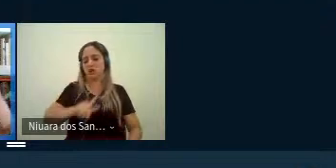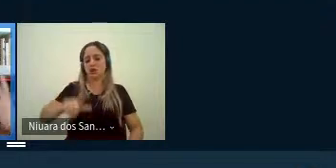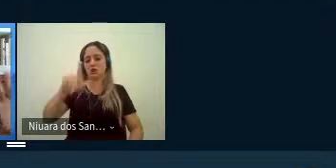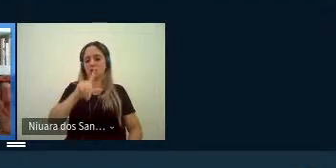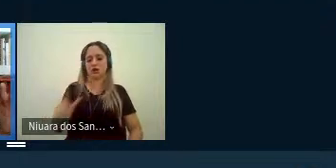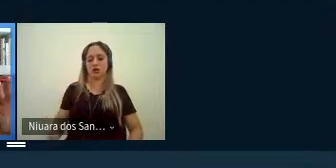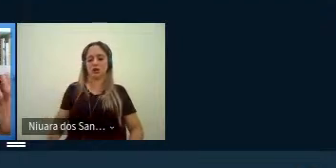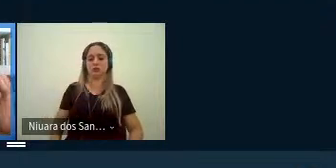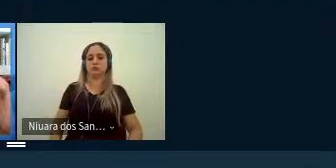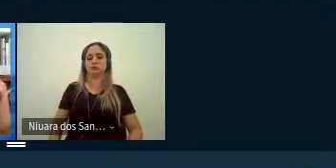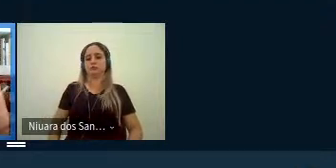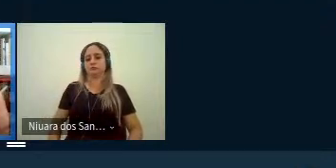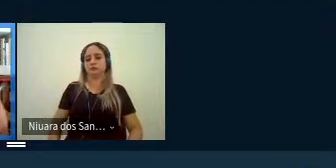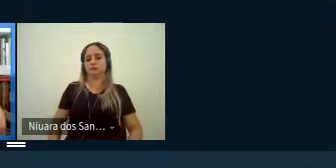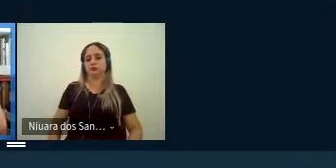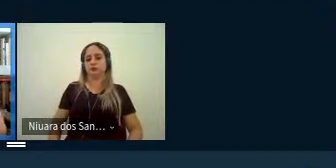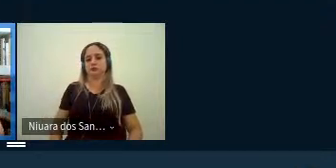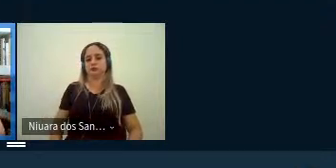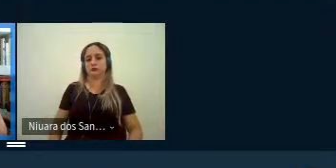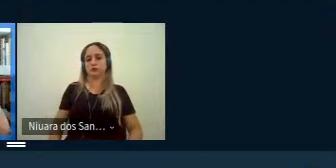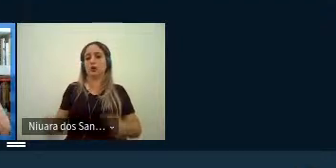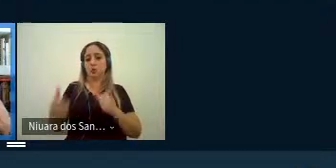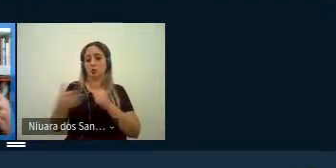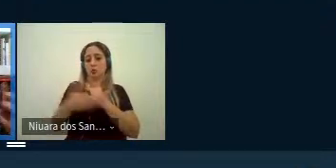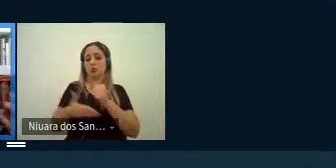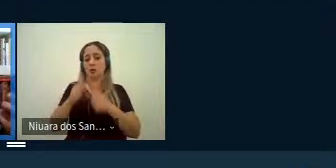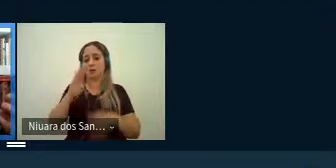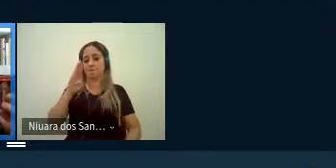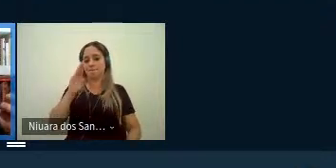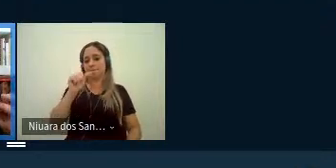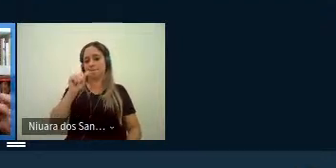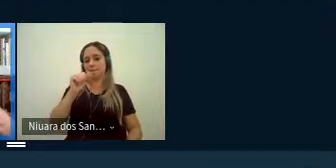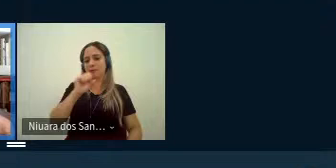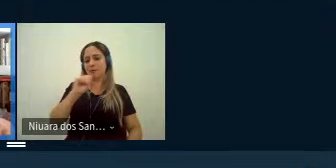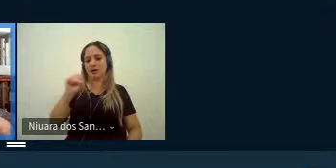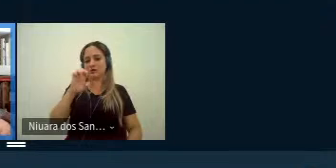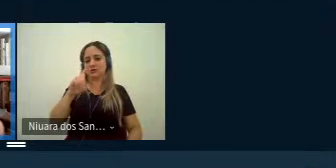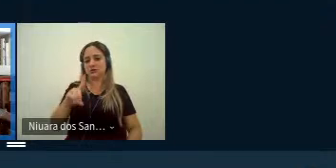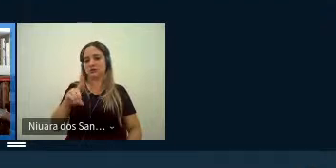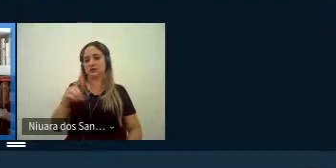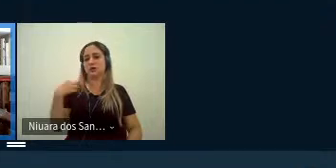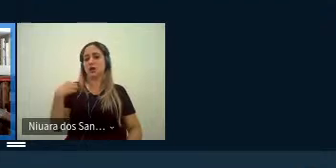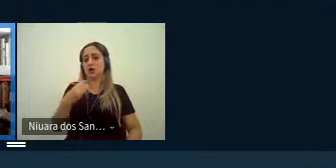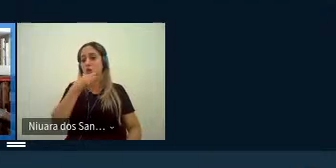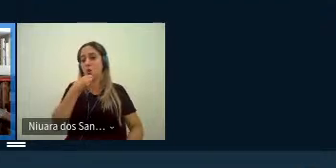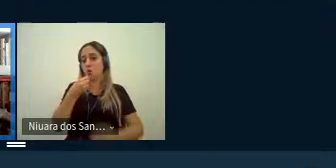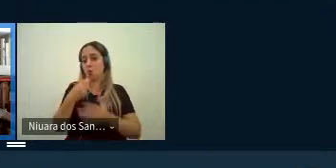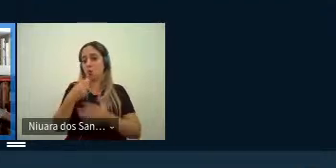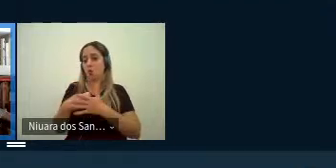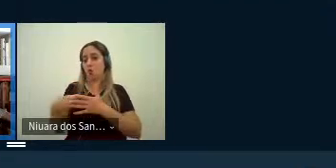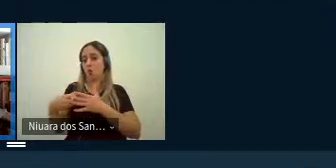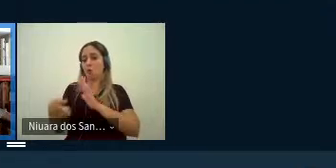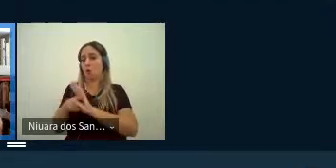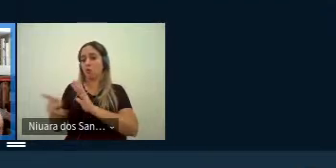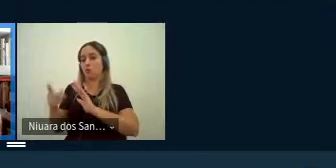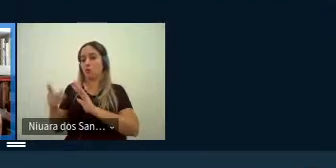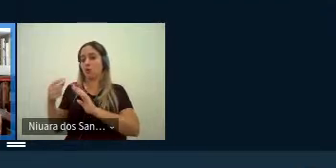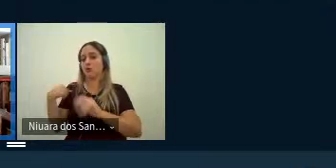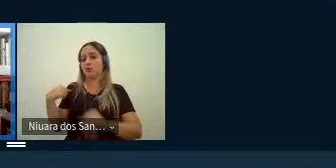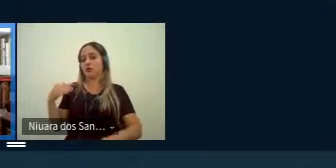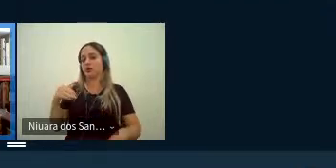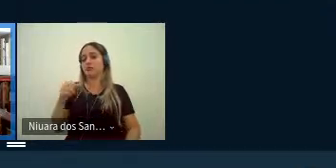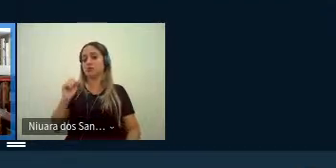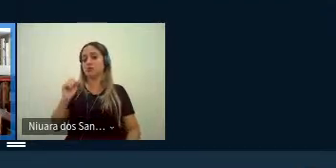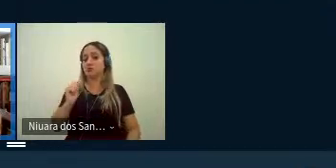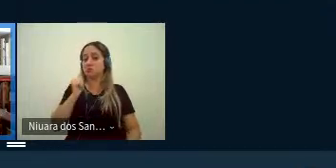então de acordo com com Besant esse esse escritor homem seria portanto para Sixers um escritor